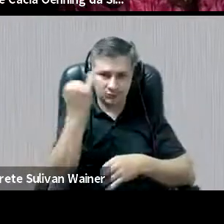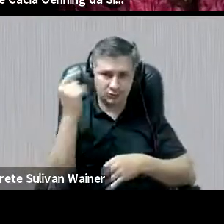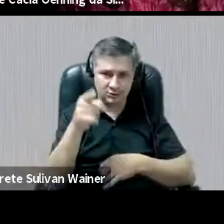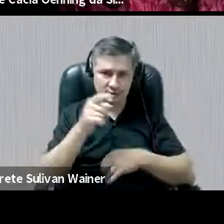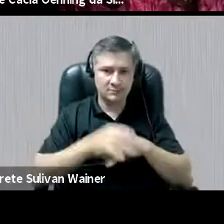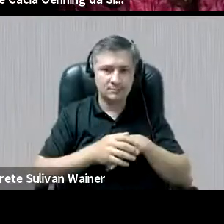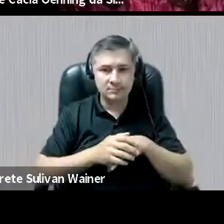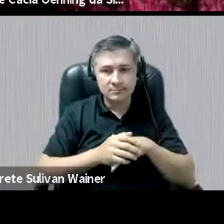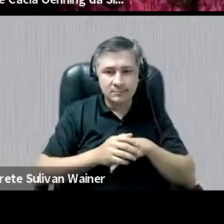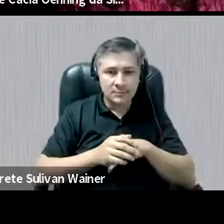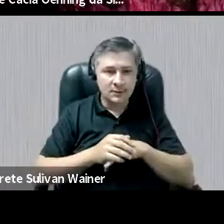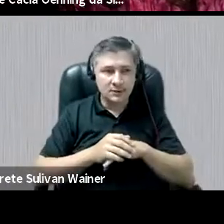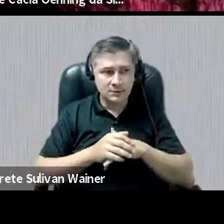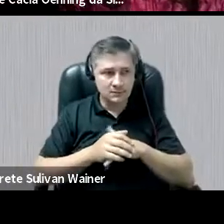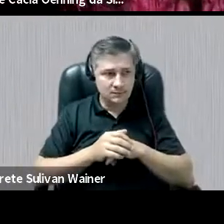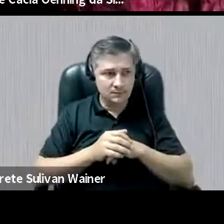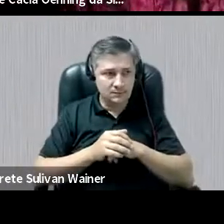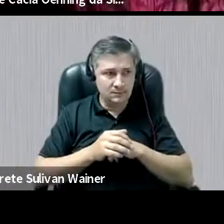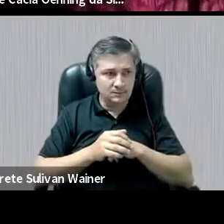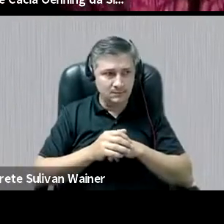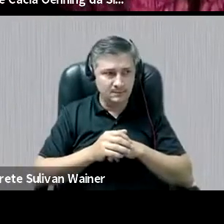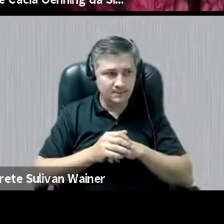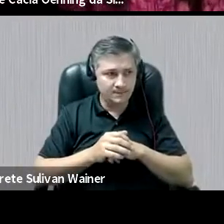Bete. Não sei.